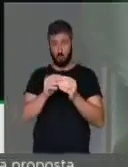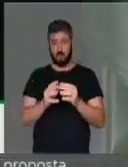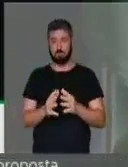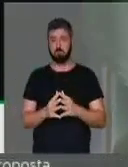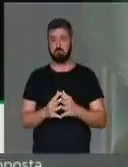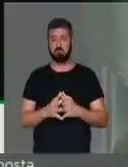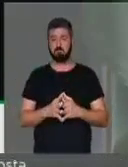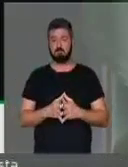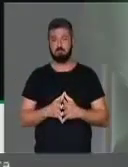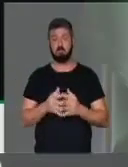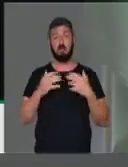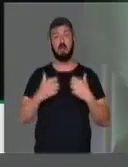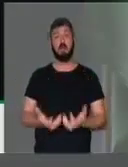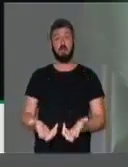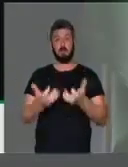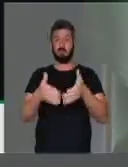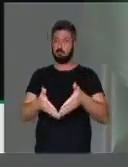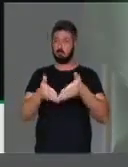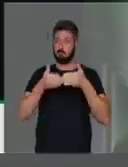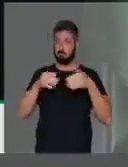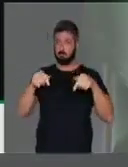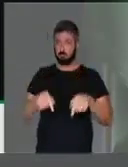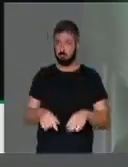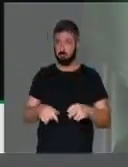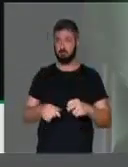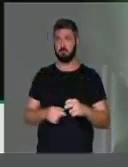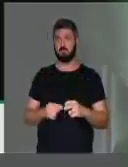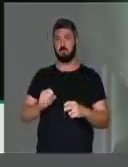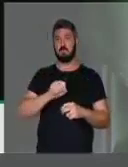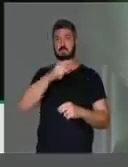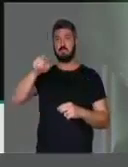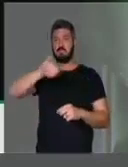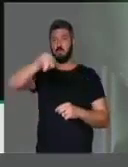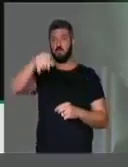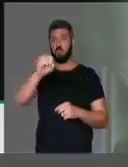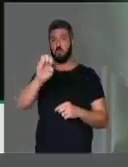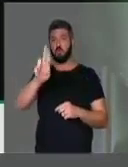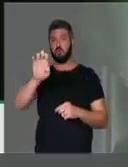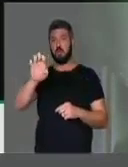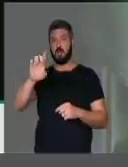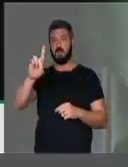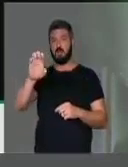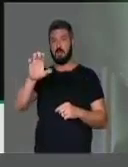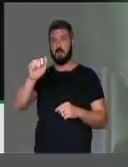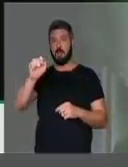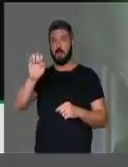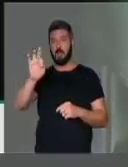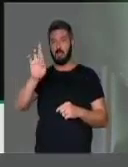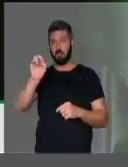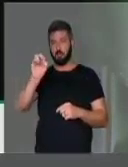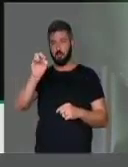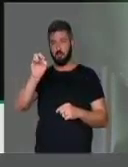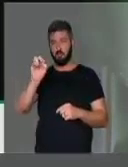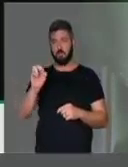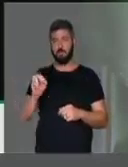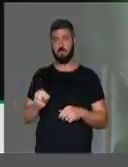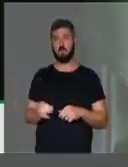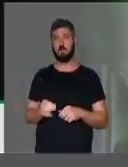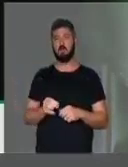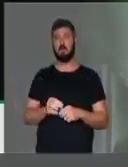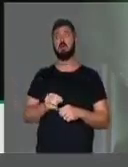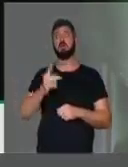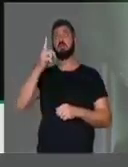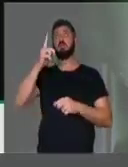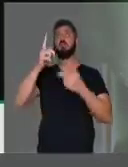presidente, eu quero apelar aqui a São Josué de Castro. São Josué de Castro, olhai